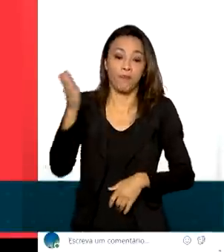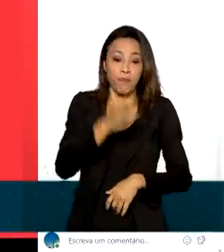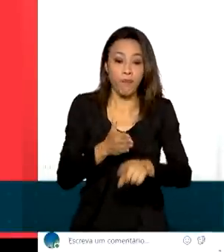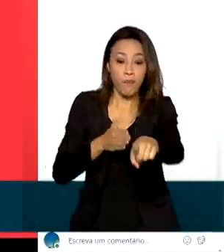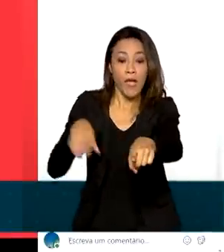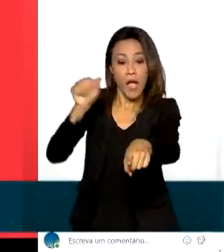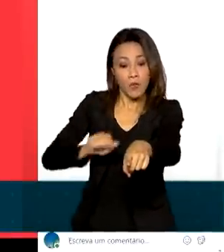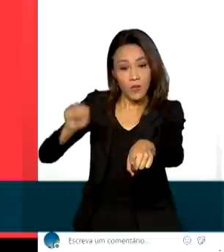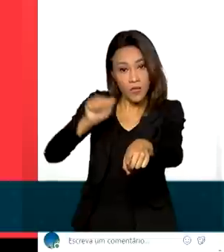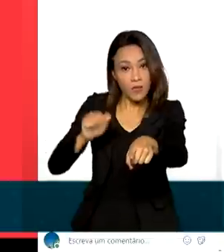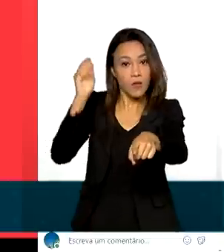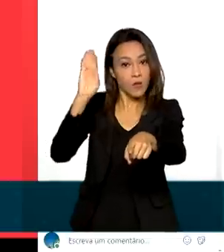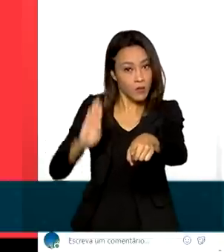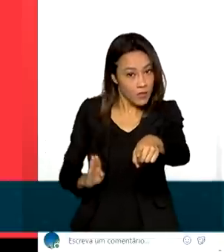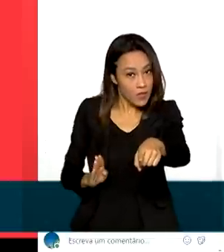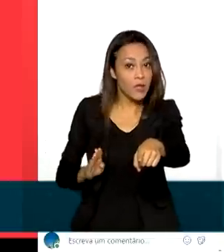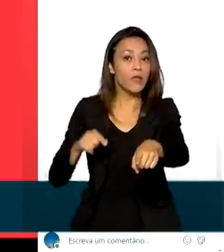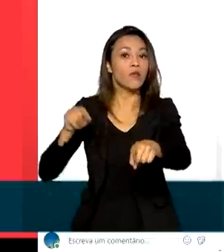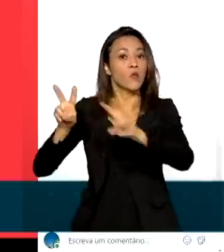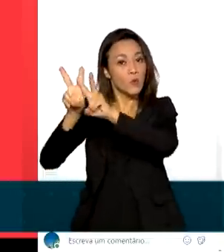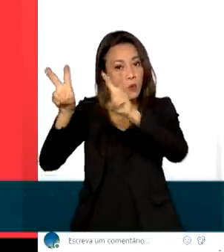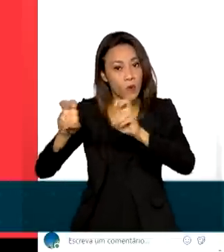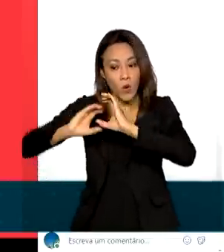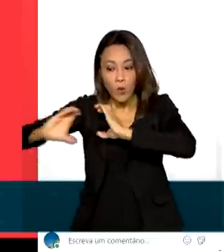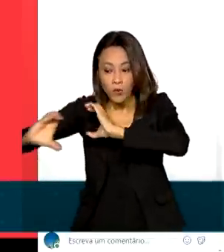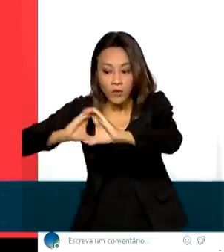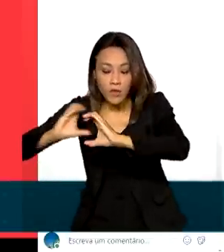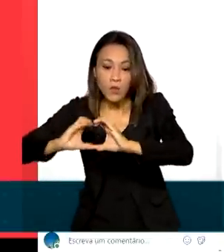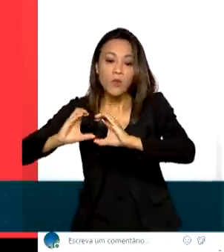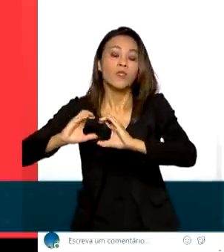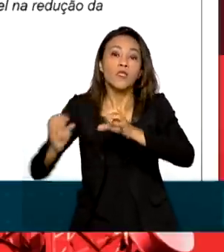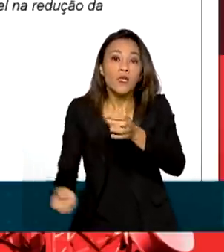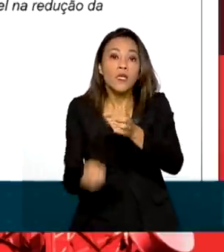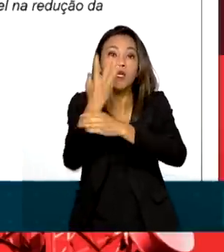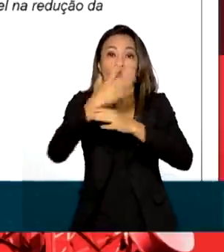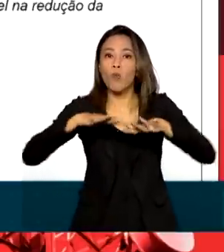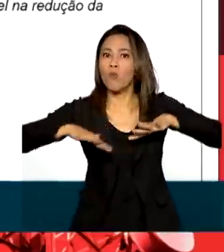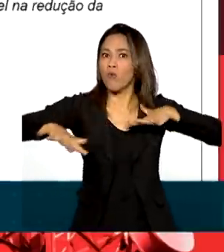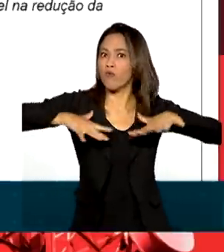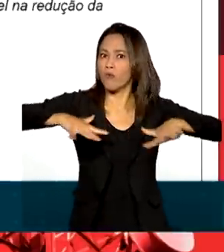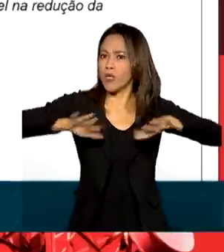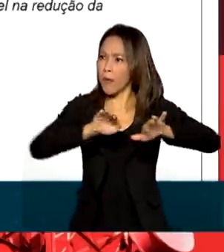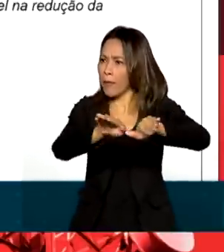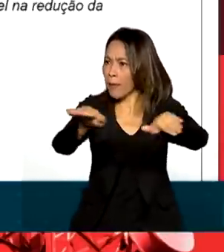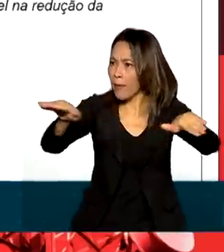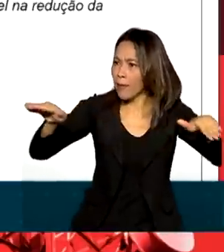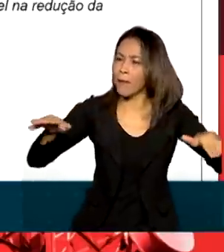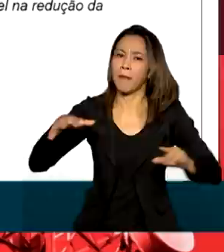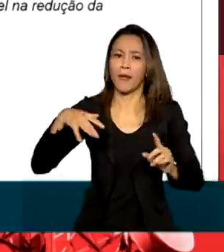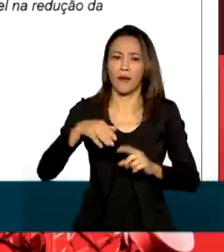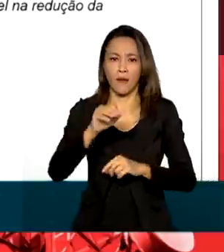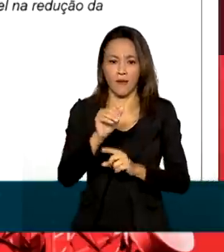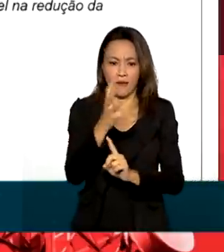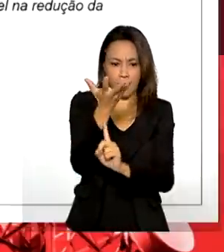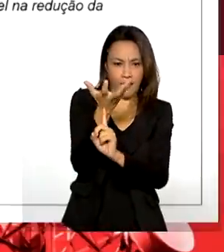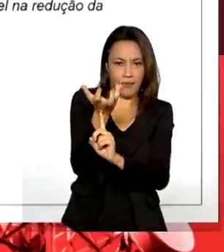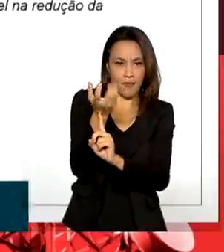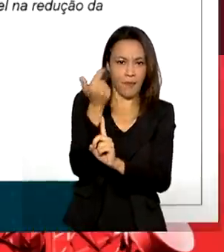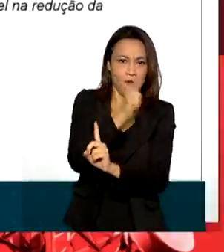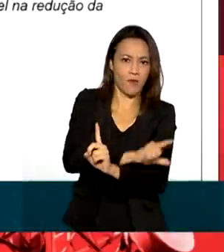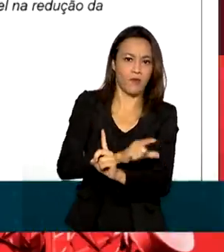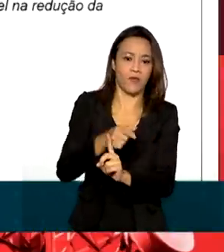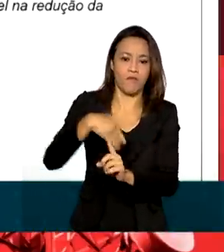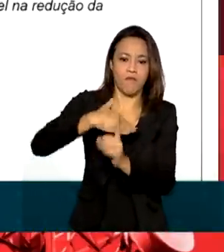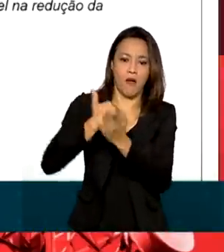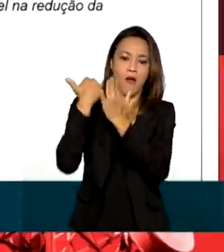Infraestrutura para Telecomunicações criou o movimento Antene-se. A gente acredita na conectividade como alavanca do desenvolvimento